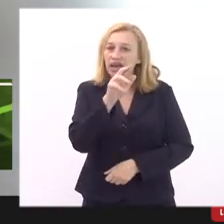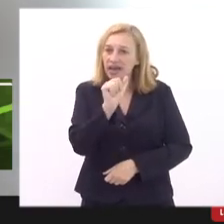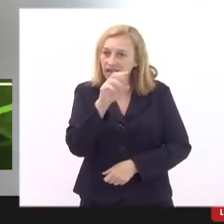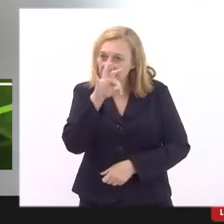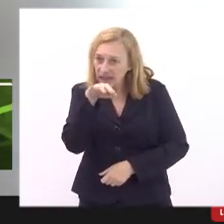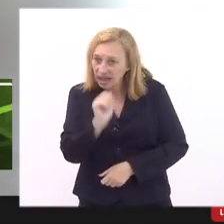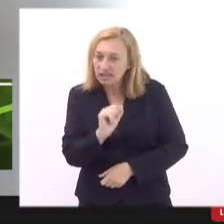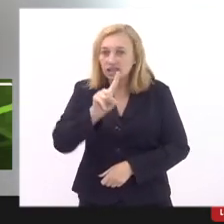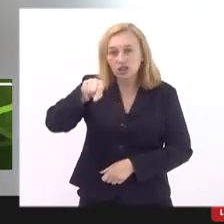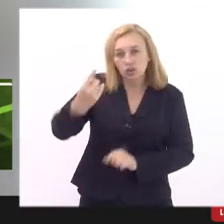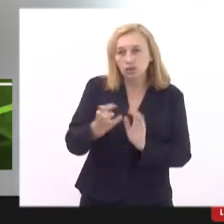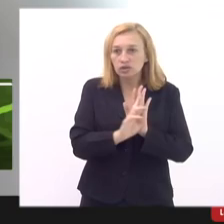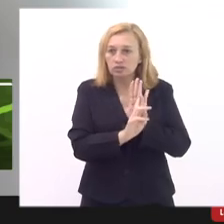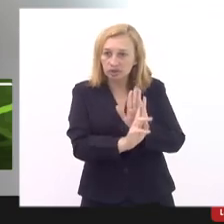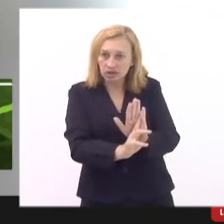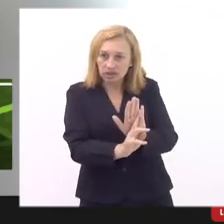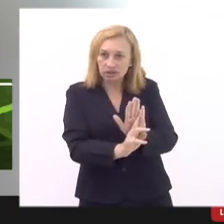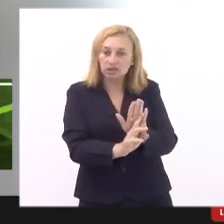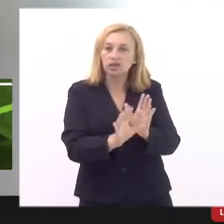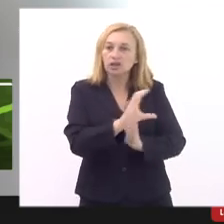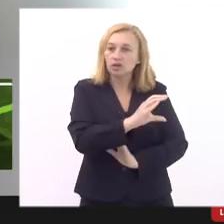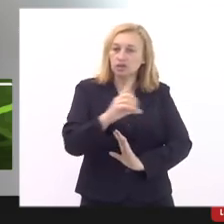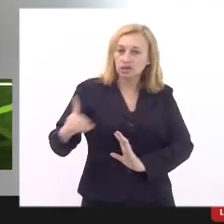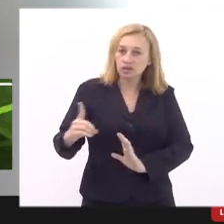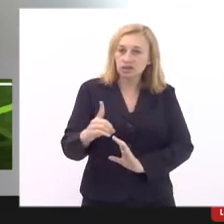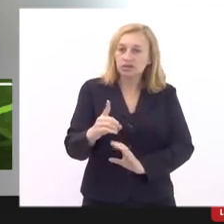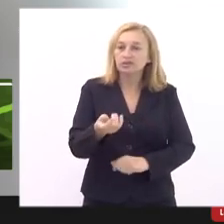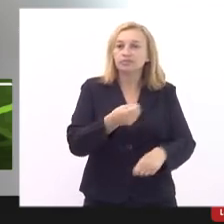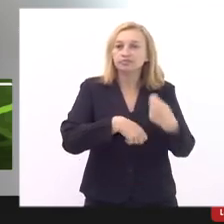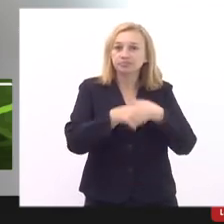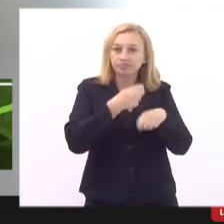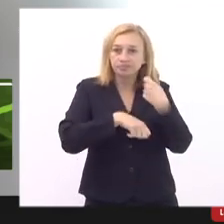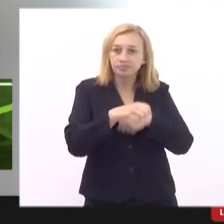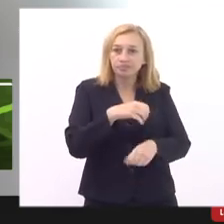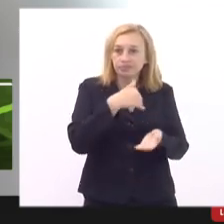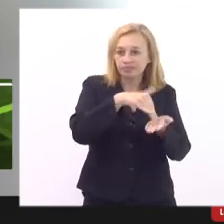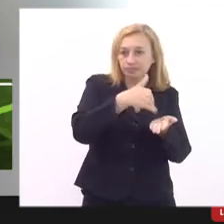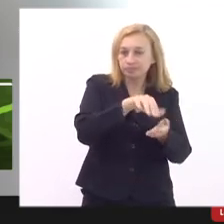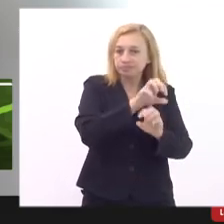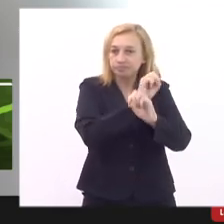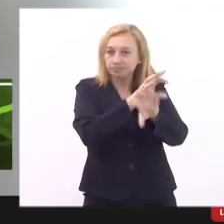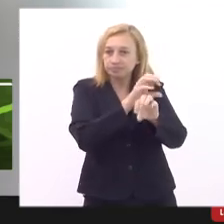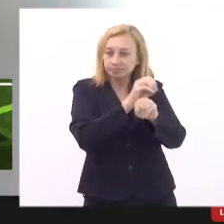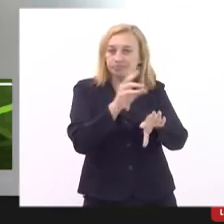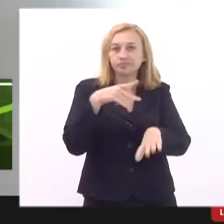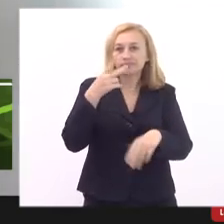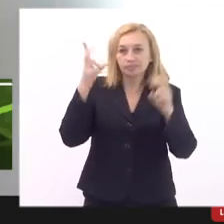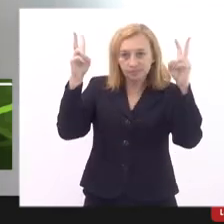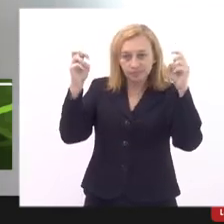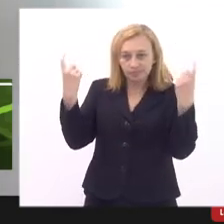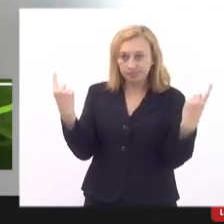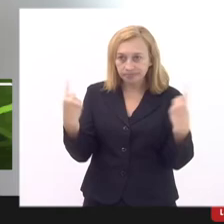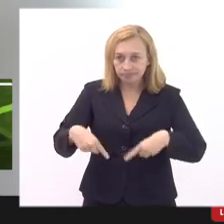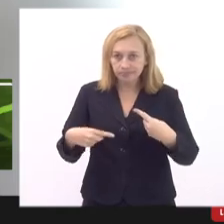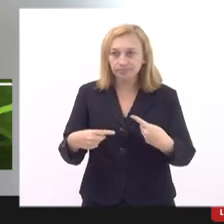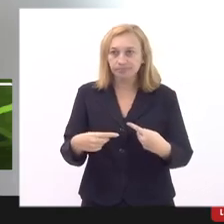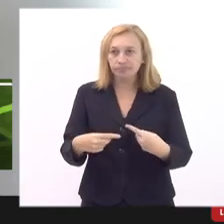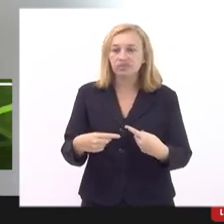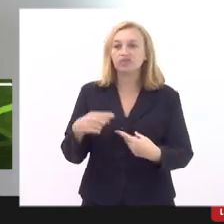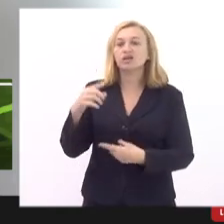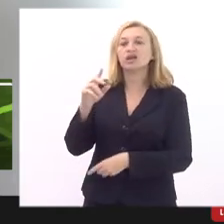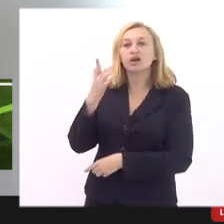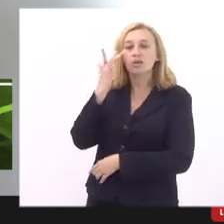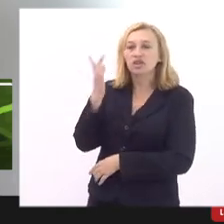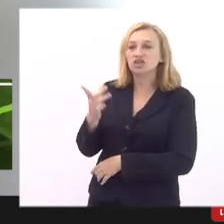outros representantes da coordenação de administração da Seduc justamente para tratar desses desafios acho que a Lívia vai ter